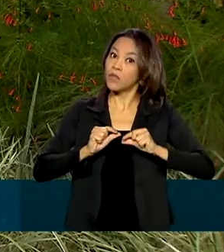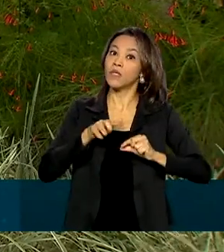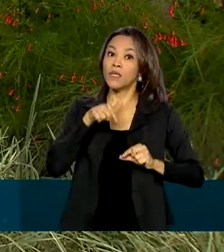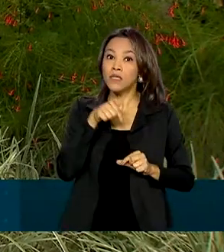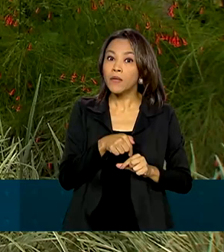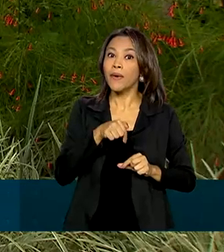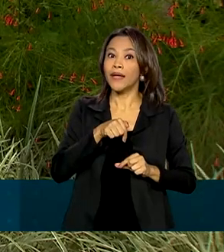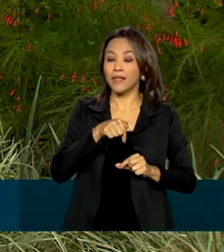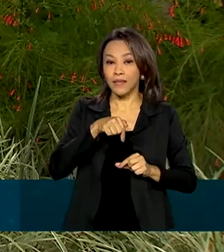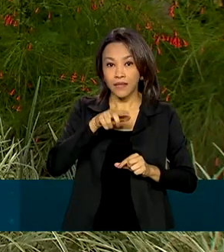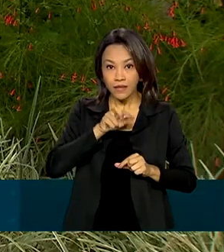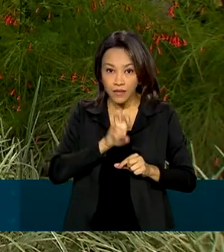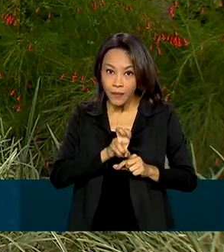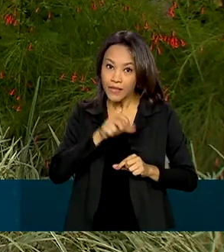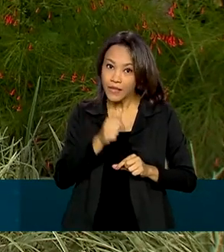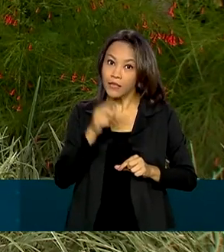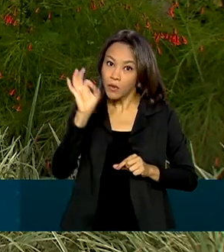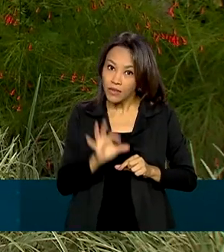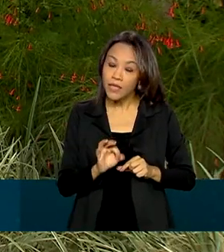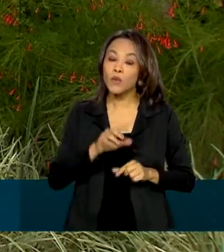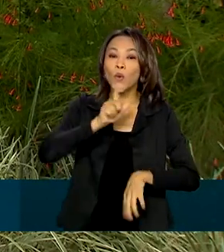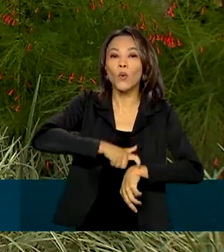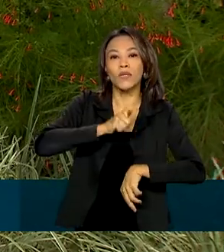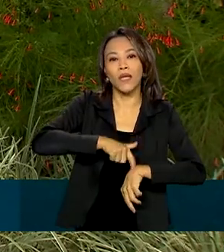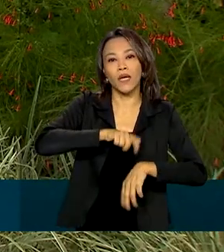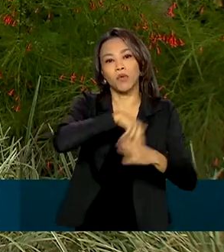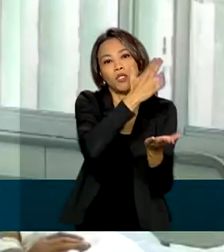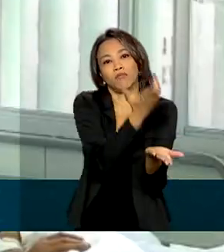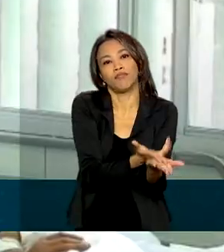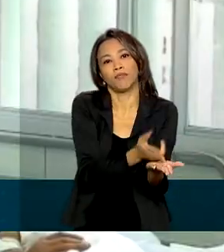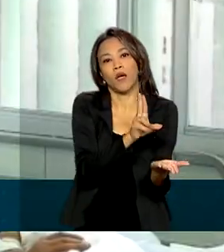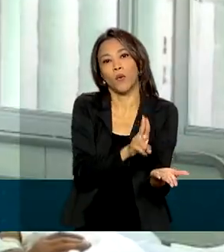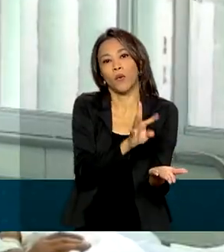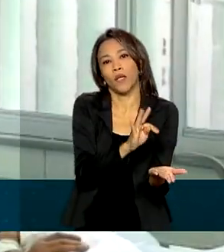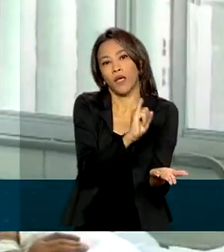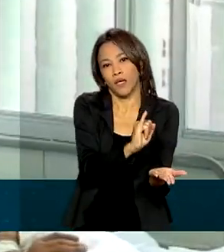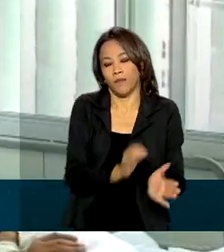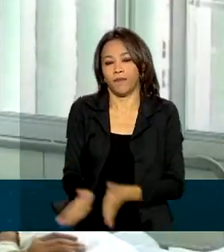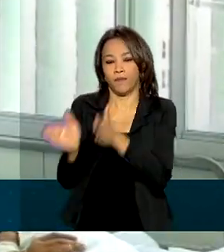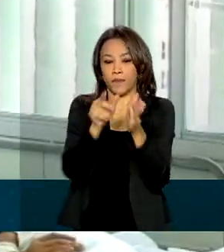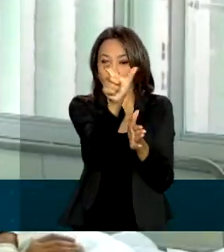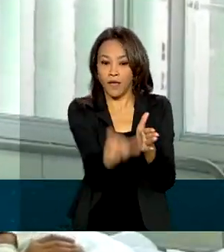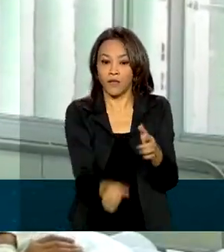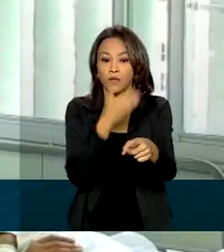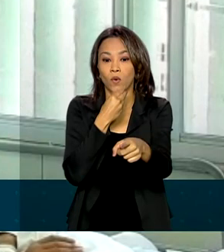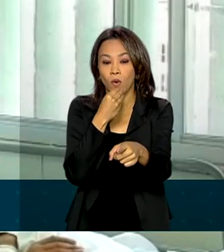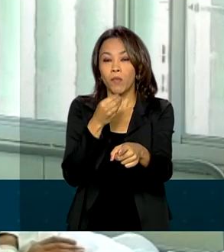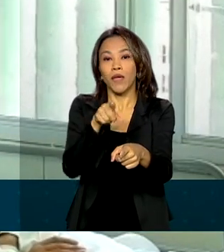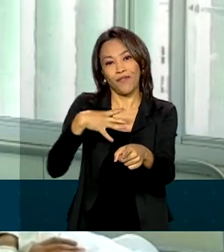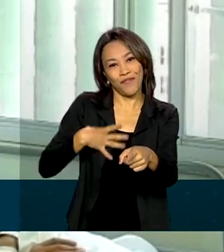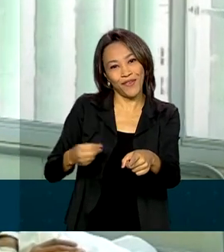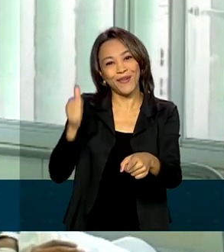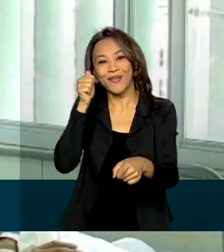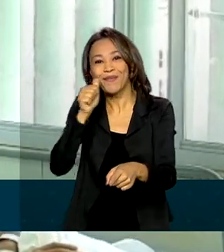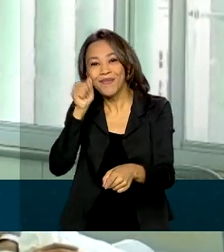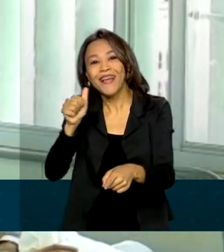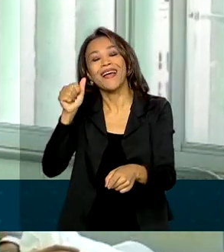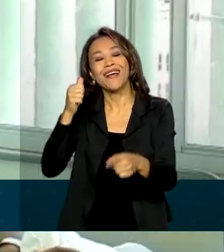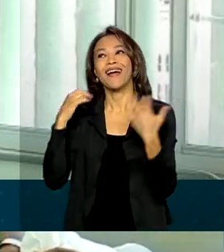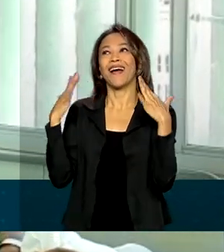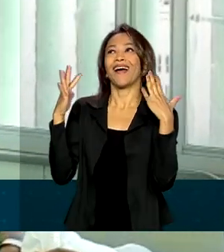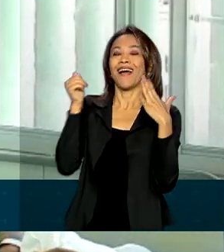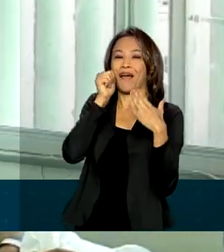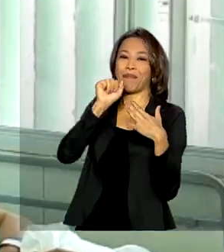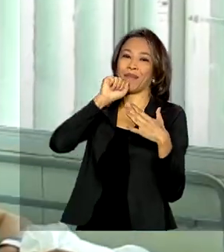o tempo de internação na UTI do Hospital de Base de Brasília. Felipe, filho de Iracira, comemora a melhora da mãe.